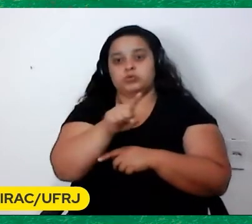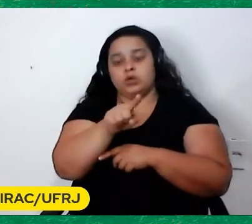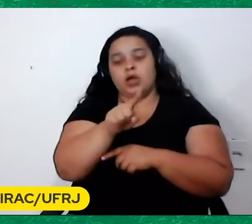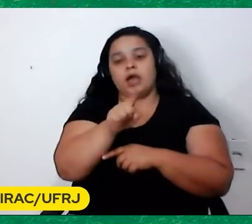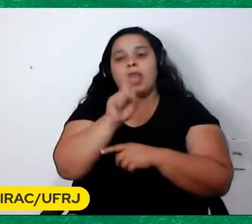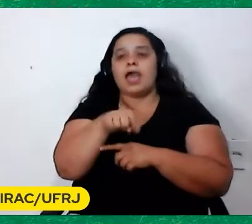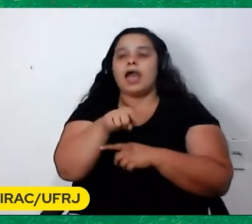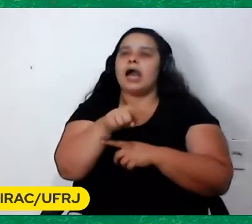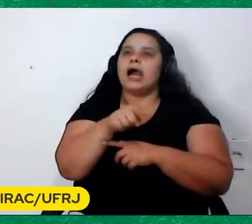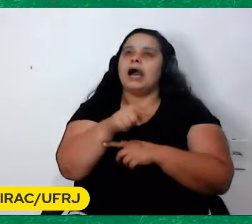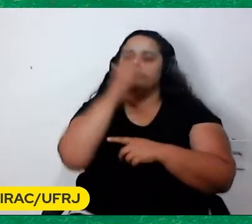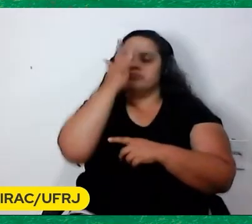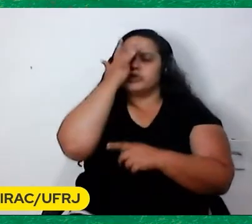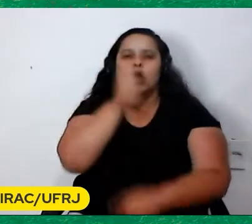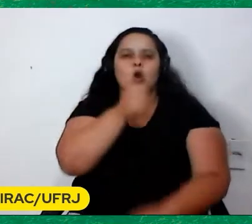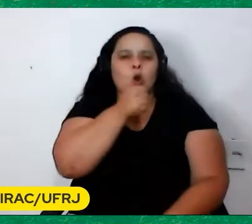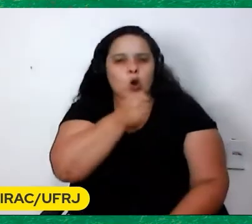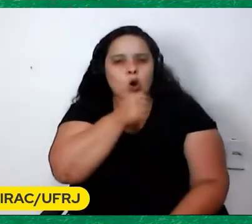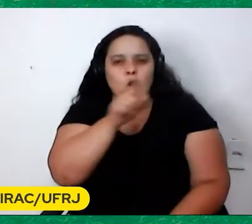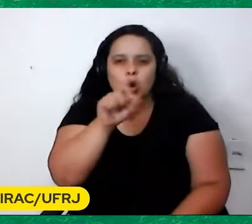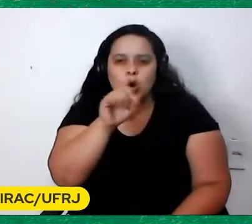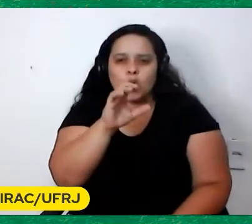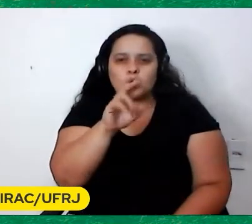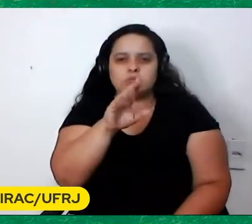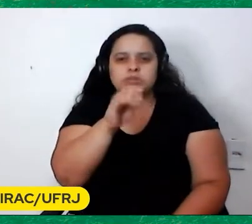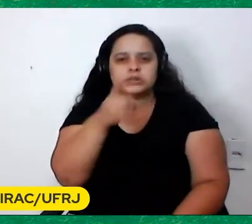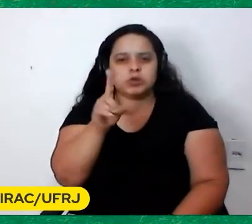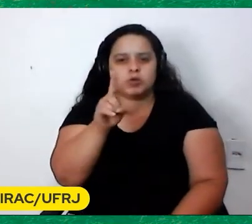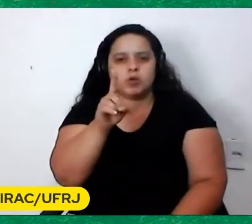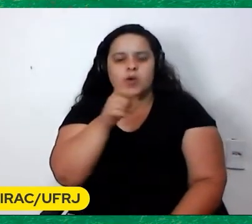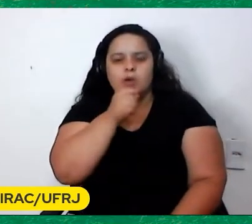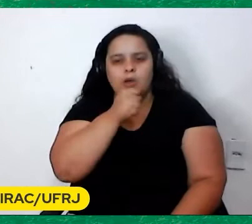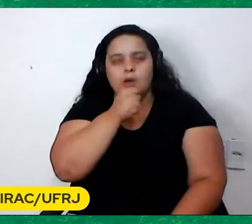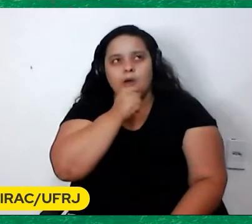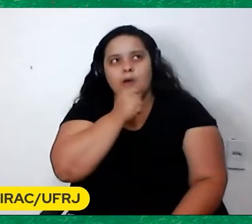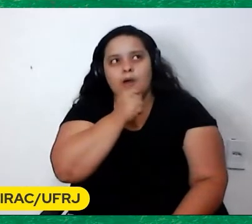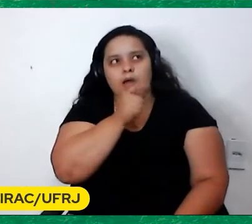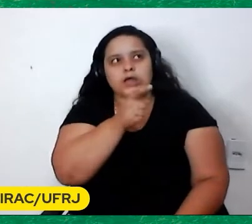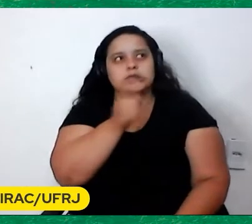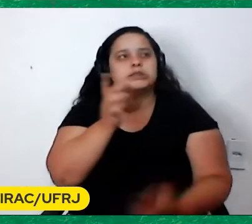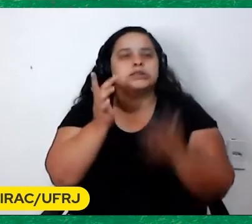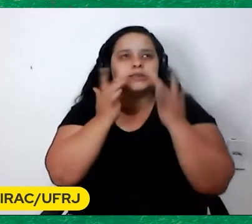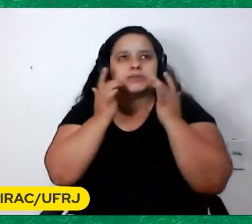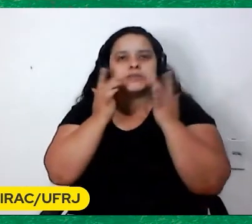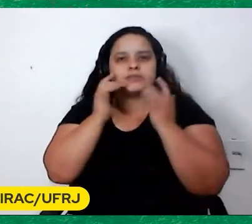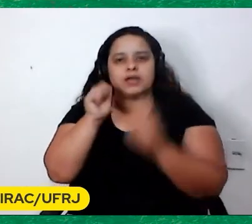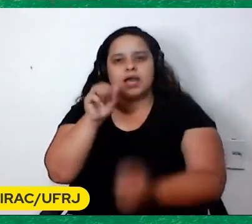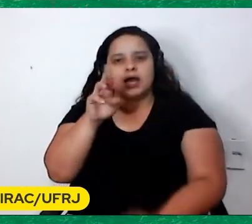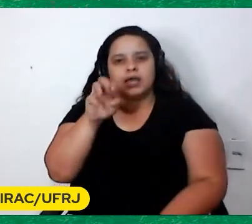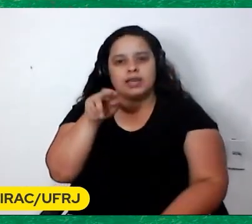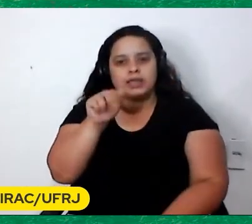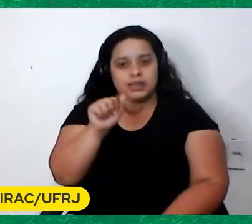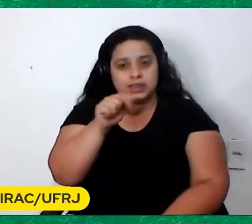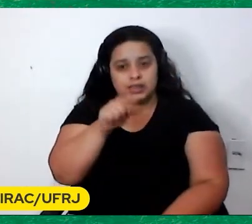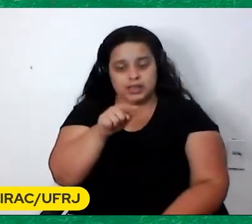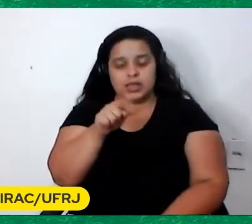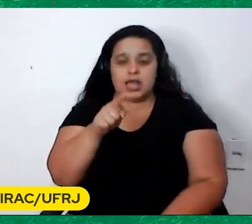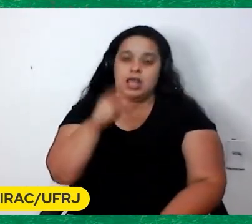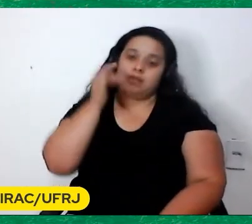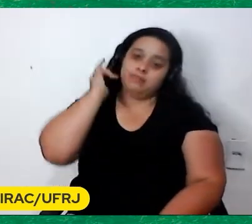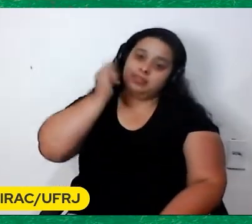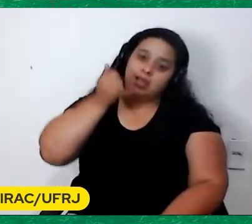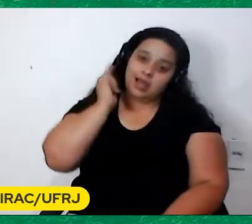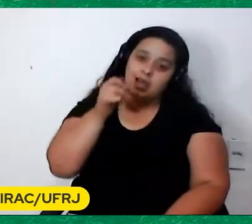Oliveira Que era um Um ator Do teatro de arena Inclusive O Antero de Oliveira Que narra O